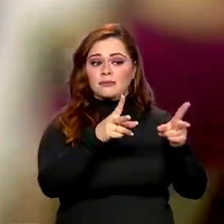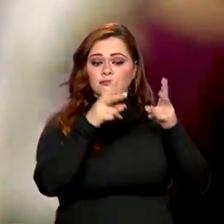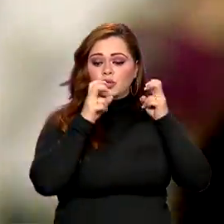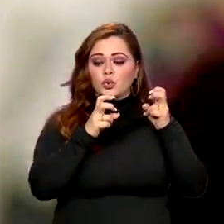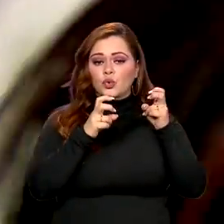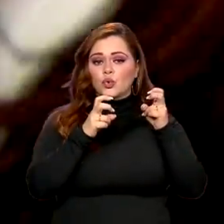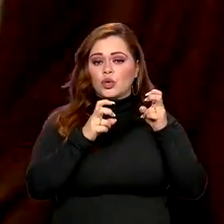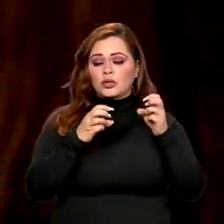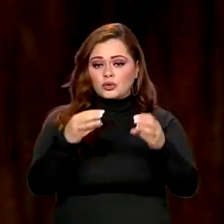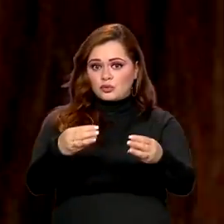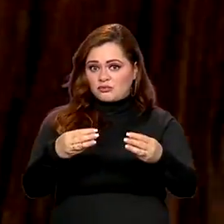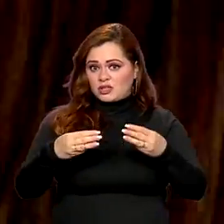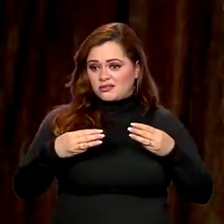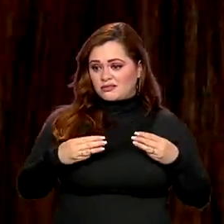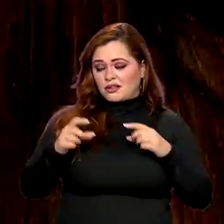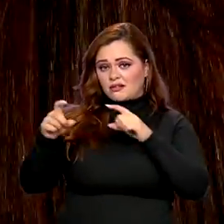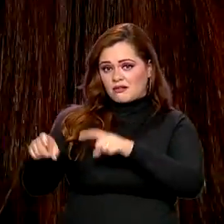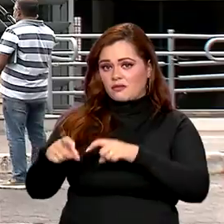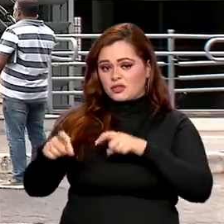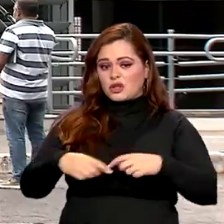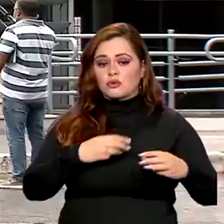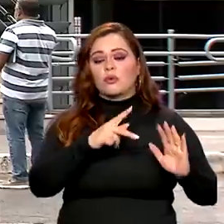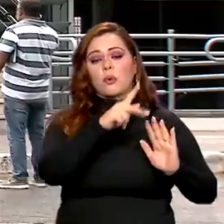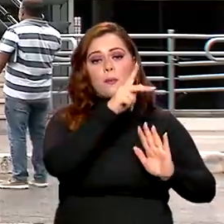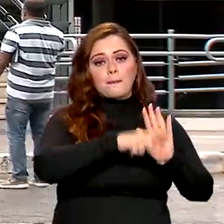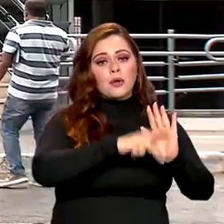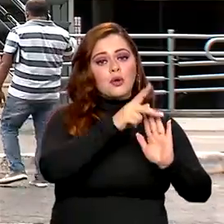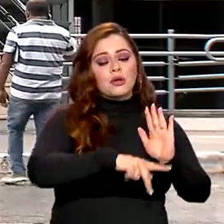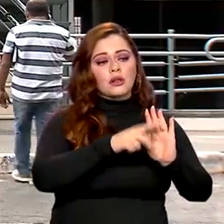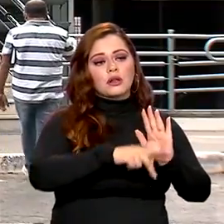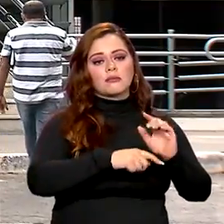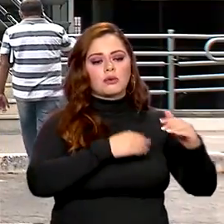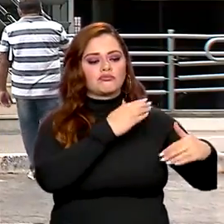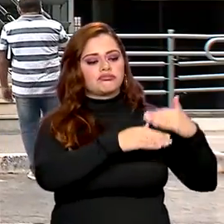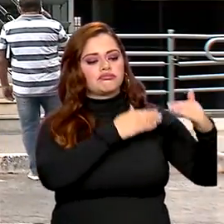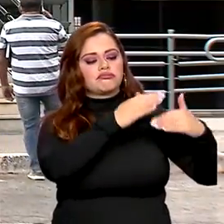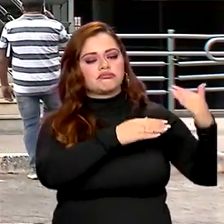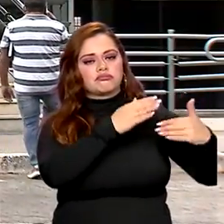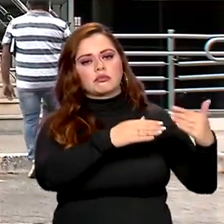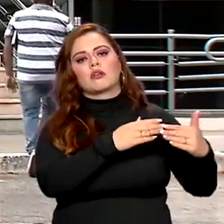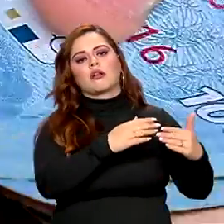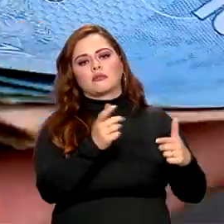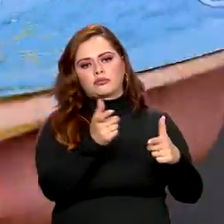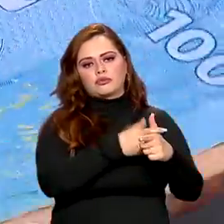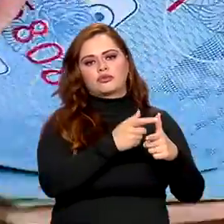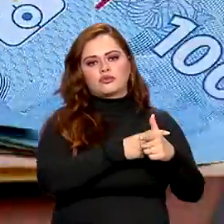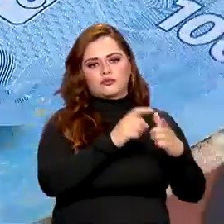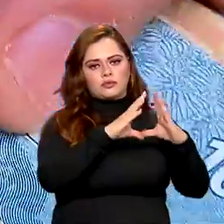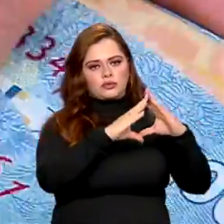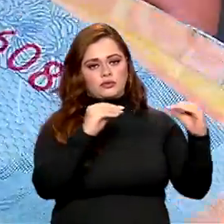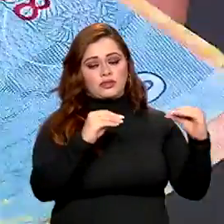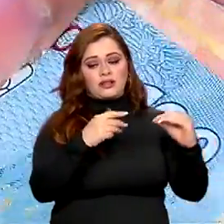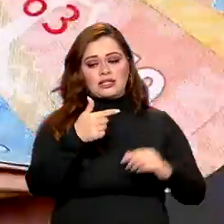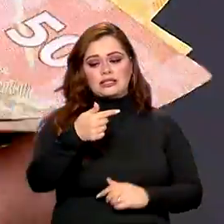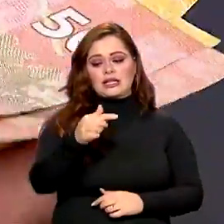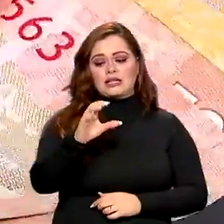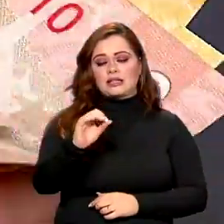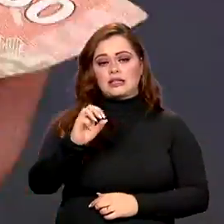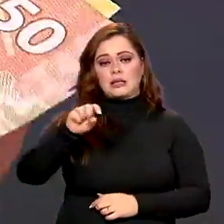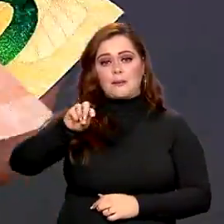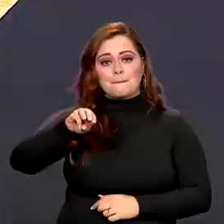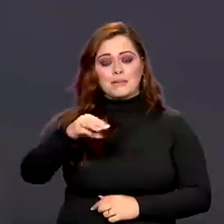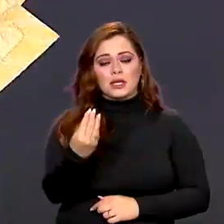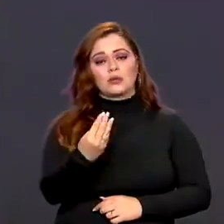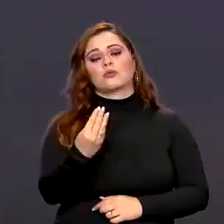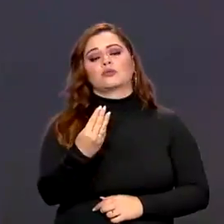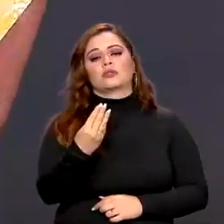programa Desenrola Brasil é facilitar a renegociação de dívidas de 70 milhões de brasileiros que